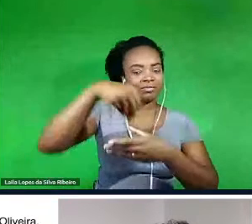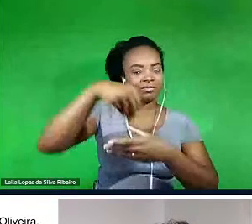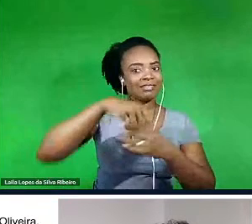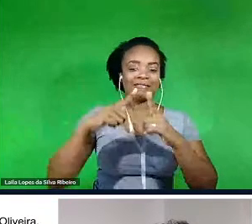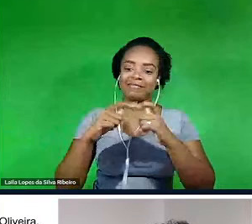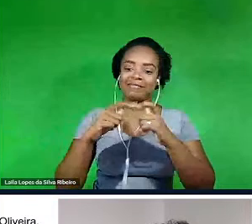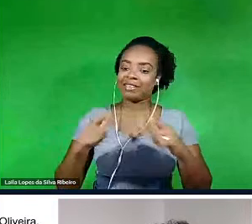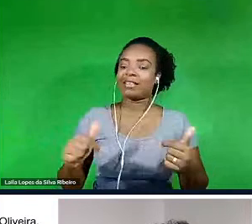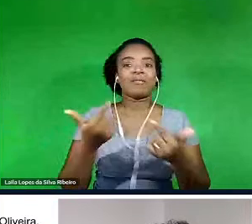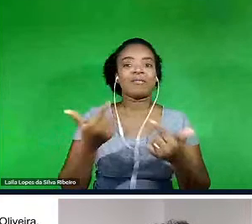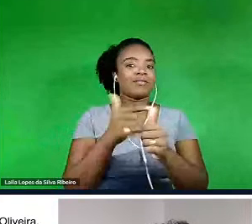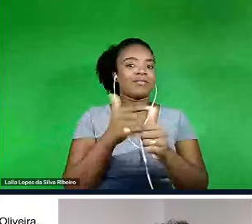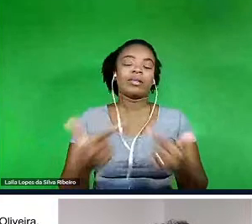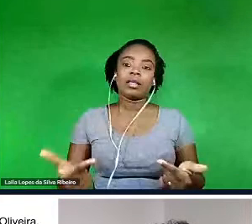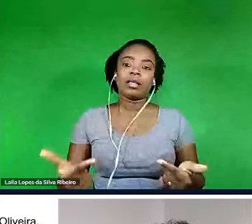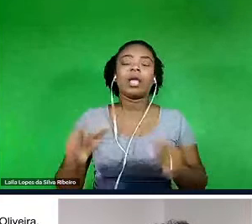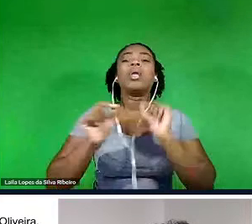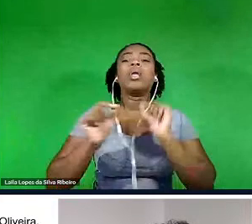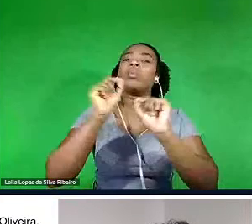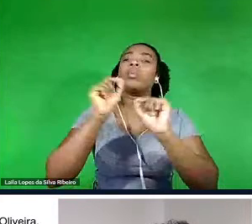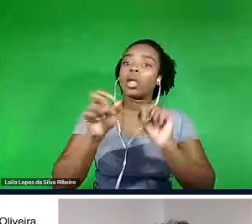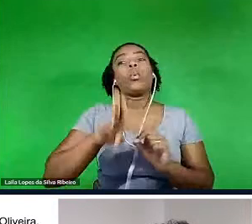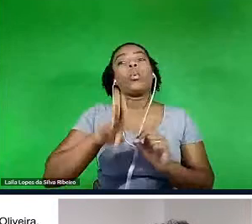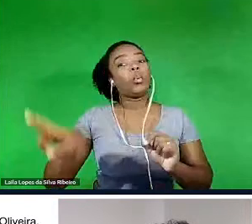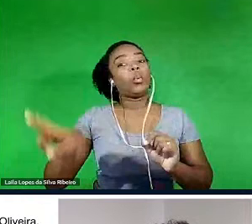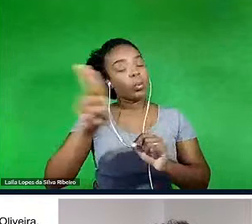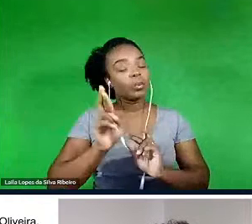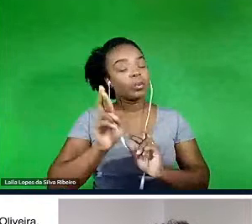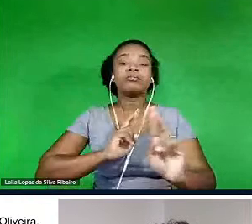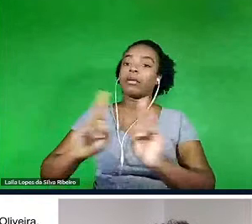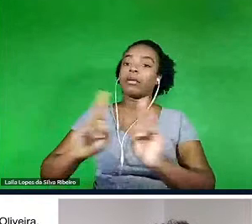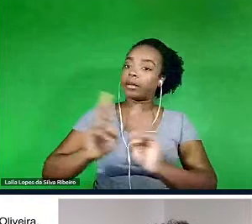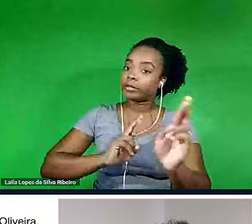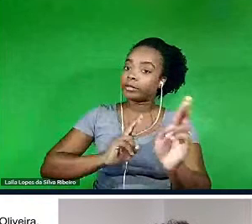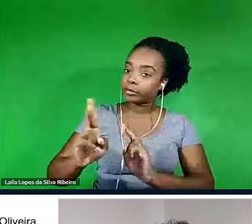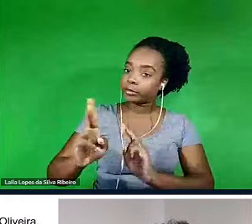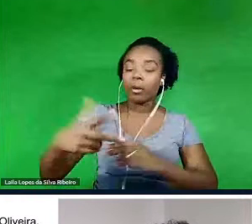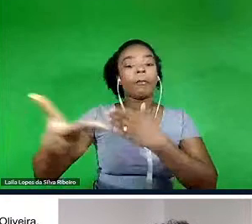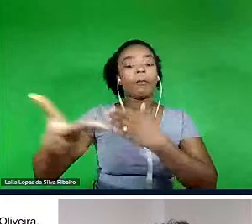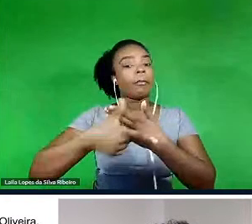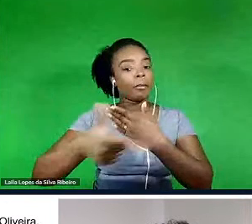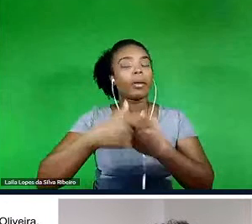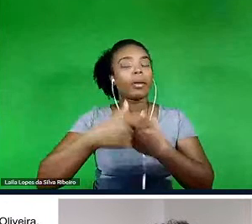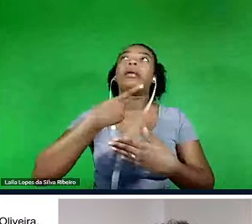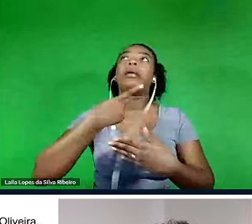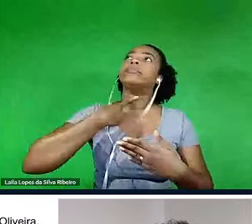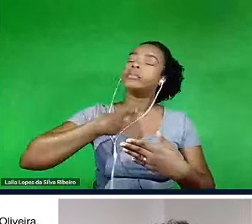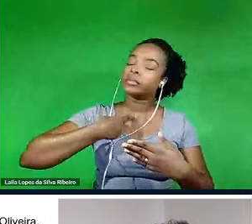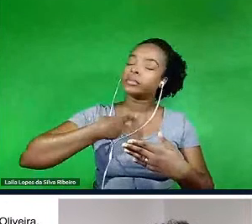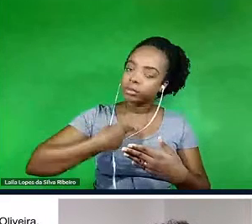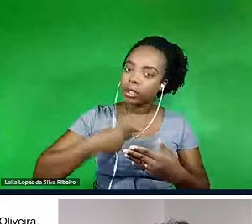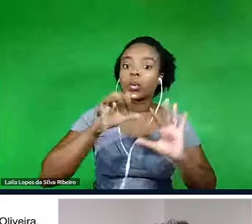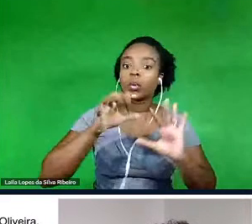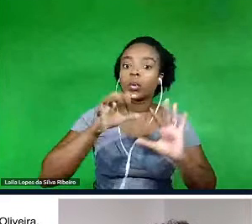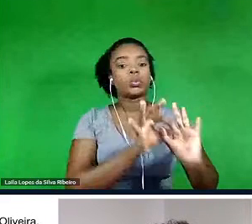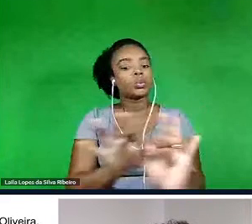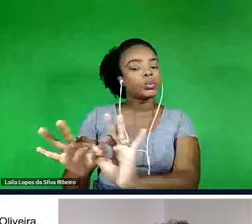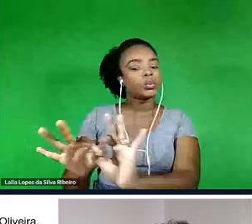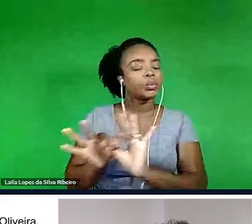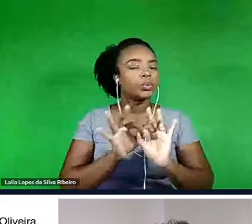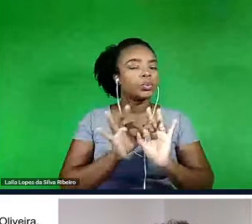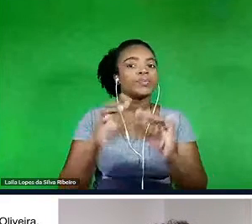existe usos, relações, funções, desejos, a, e que estão entrelaçados com atitudes